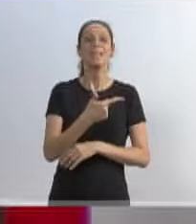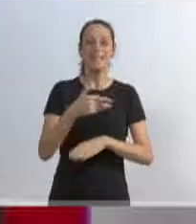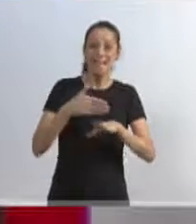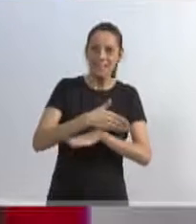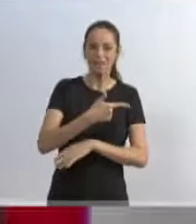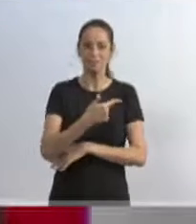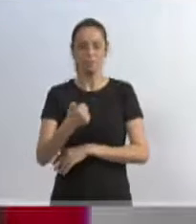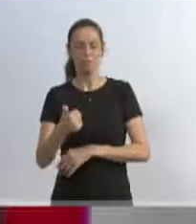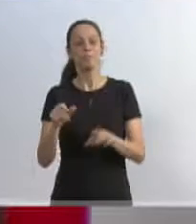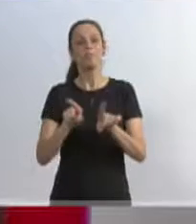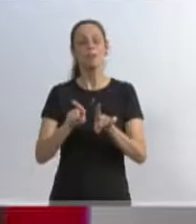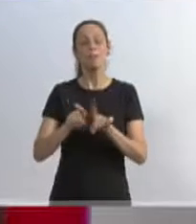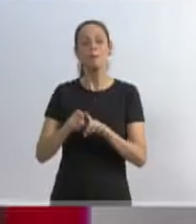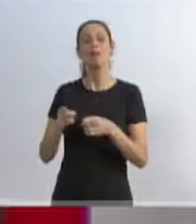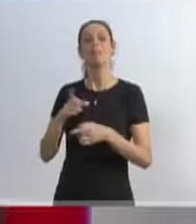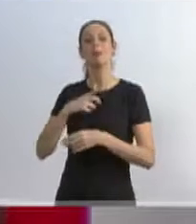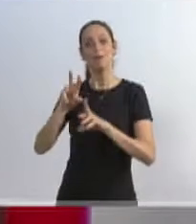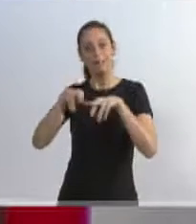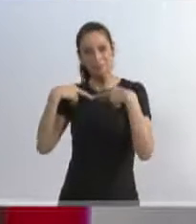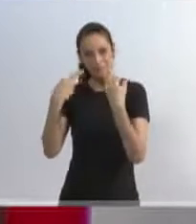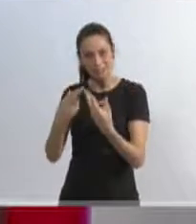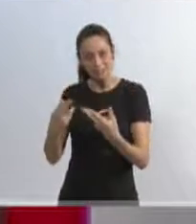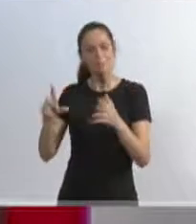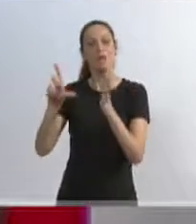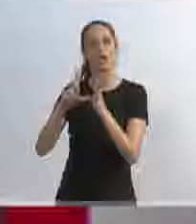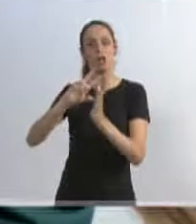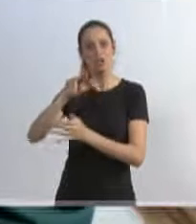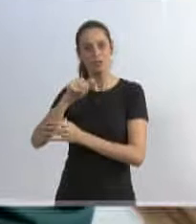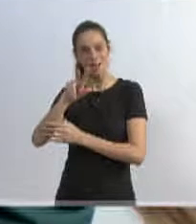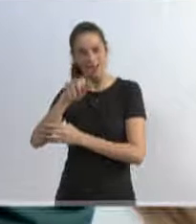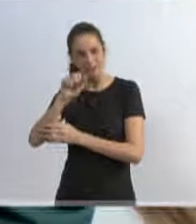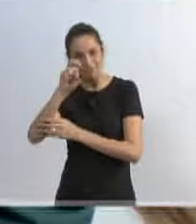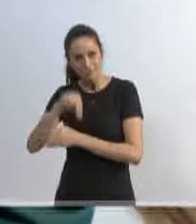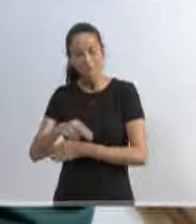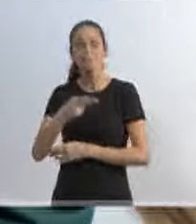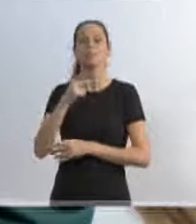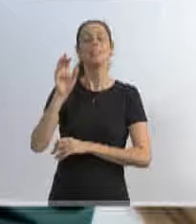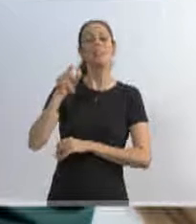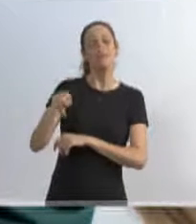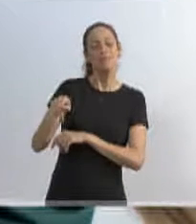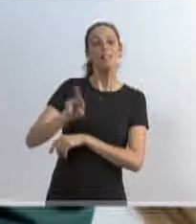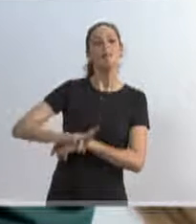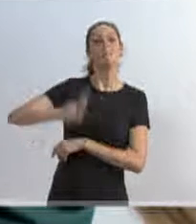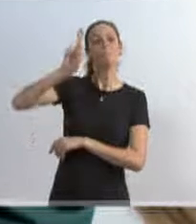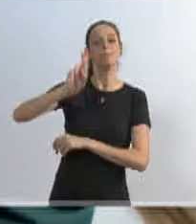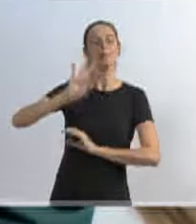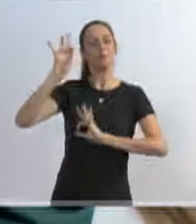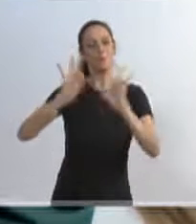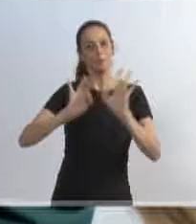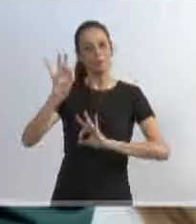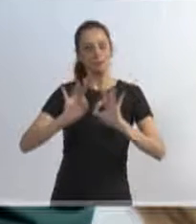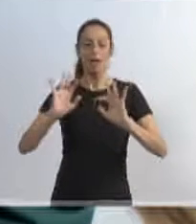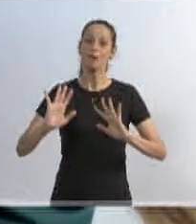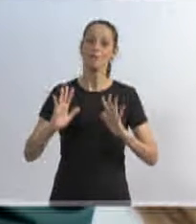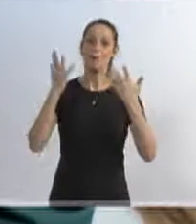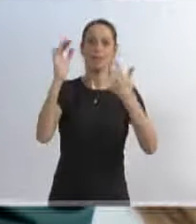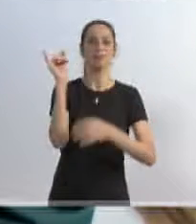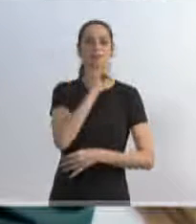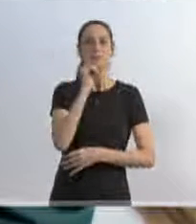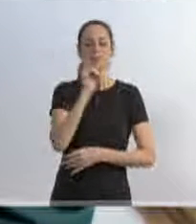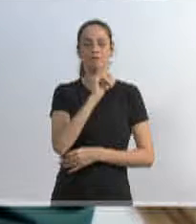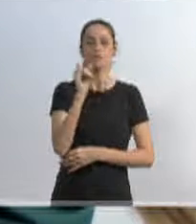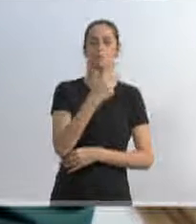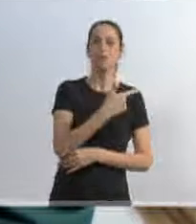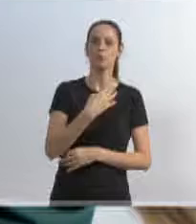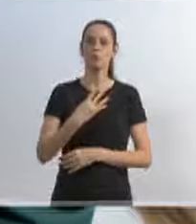hoje de manhã, na Havan, na edição 24ª, de 14 e 23 de julho, que vai acontecer